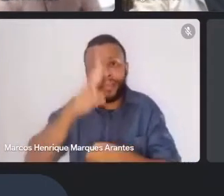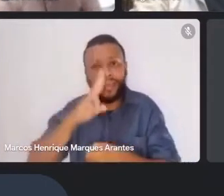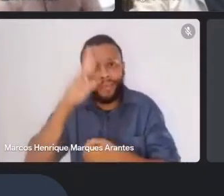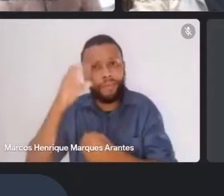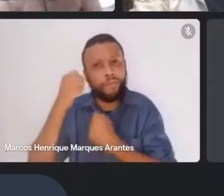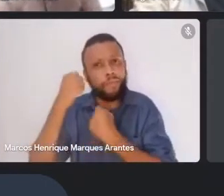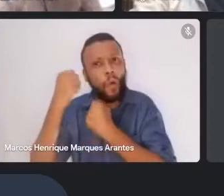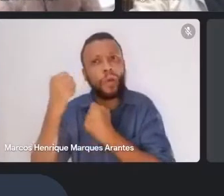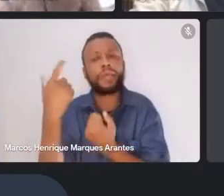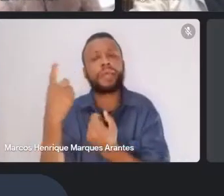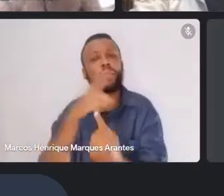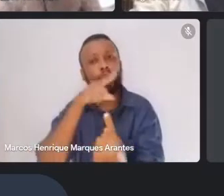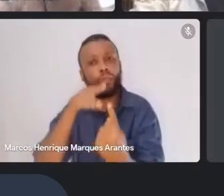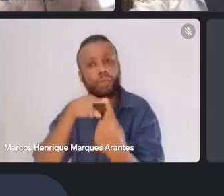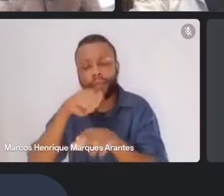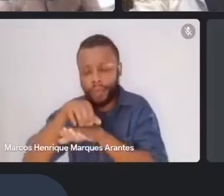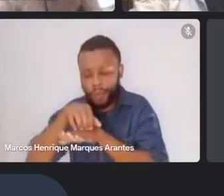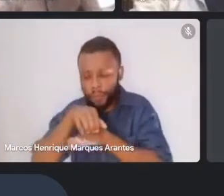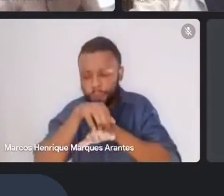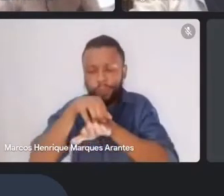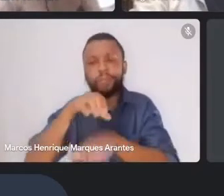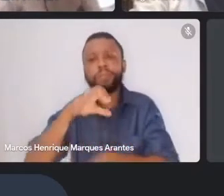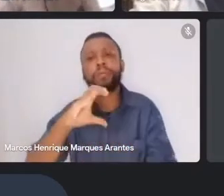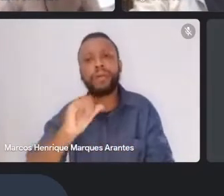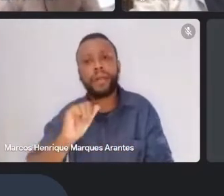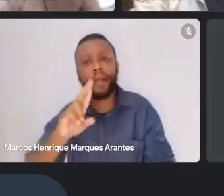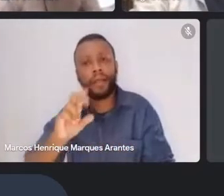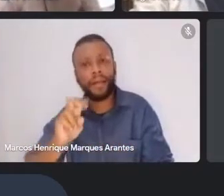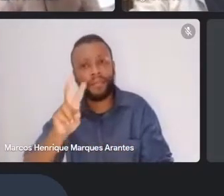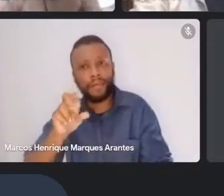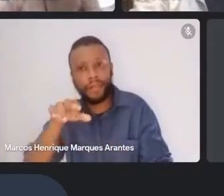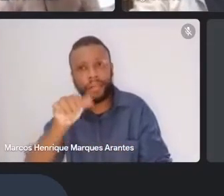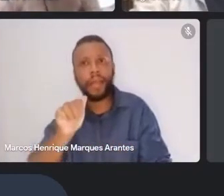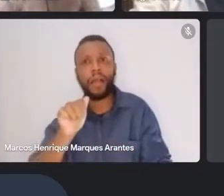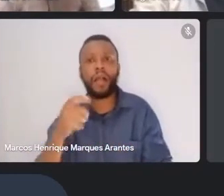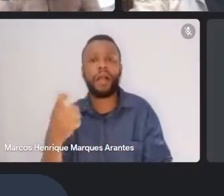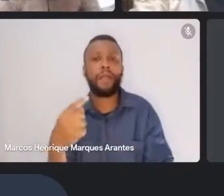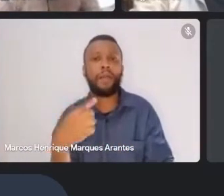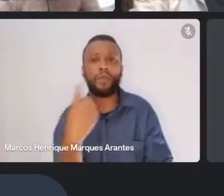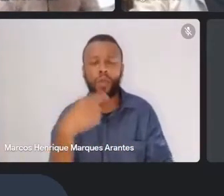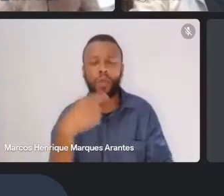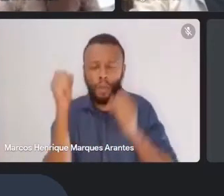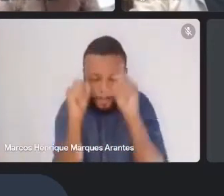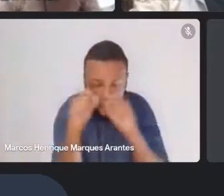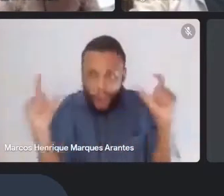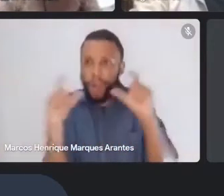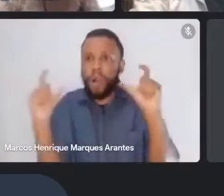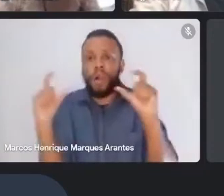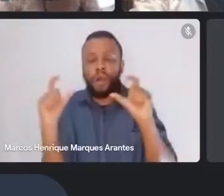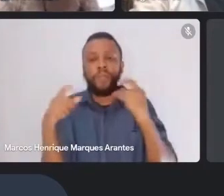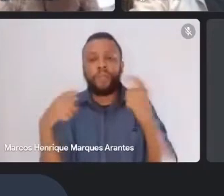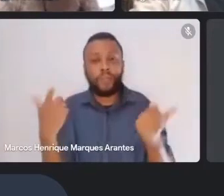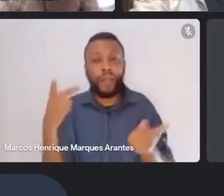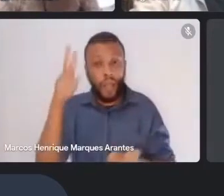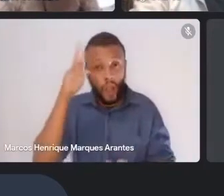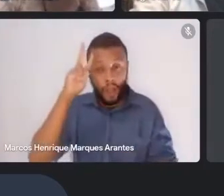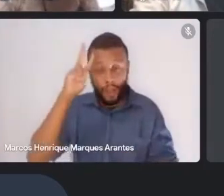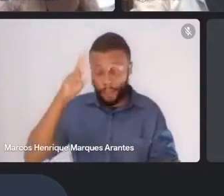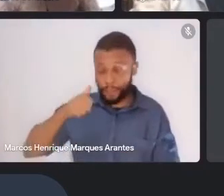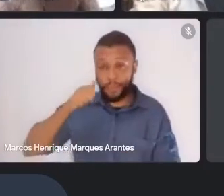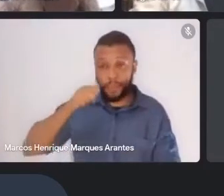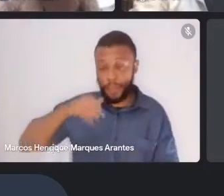para poder fazer com que acordemos rapidamente. A minha filha, a filha minha